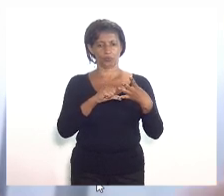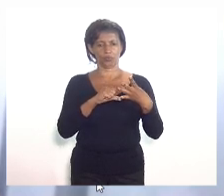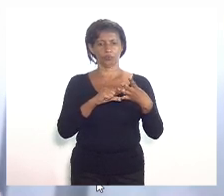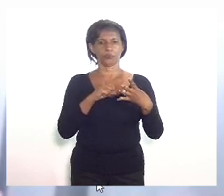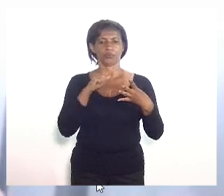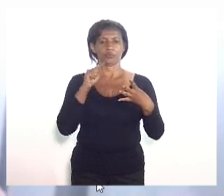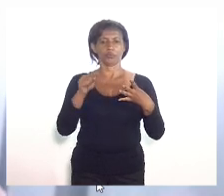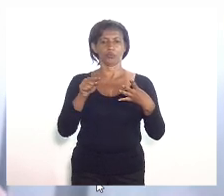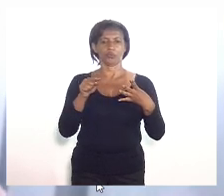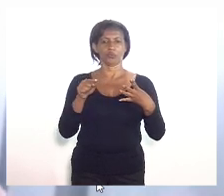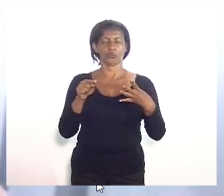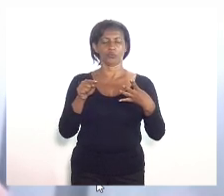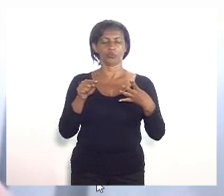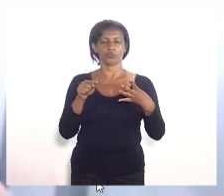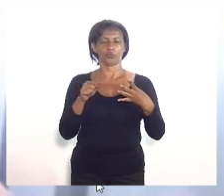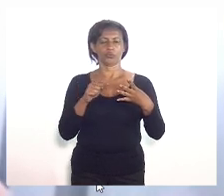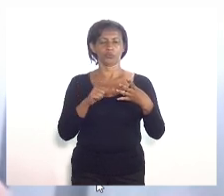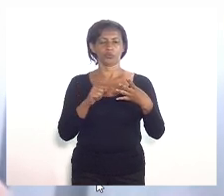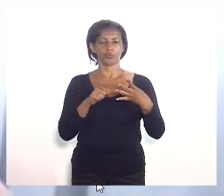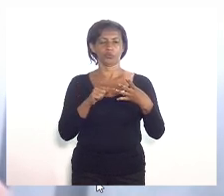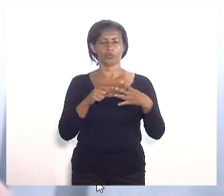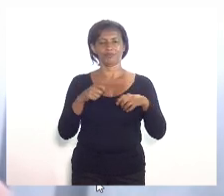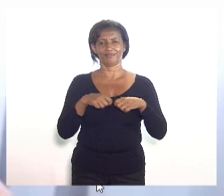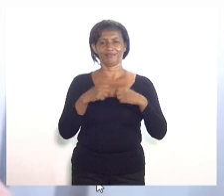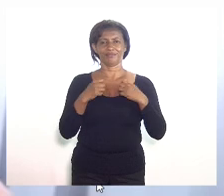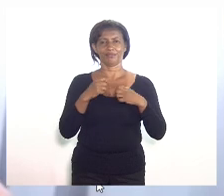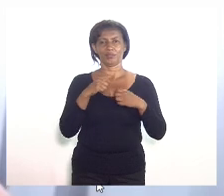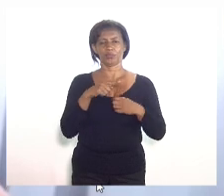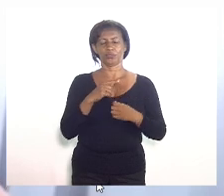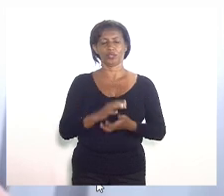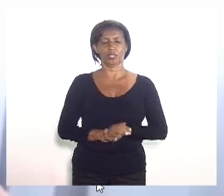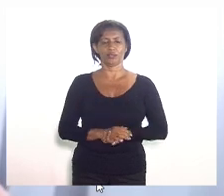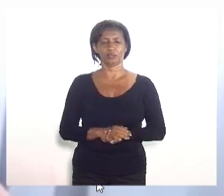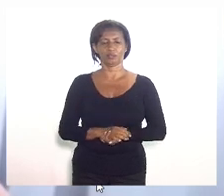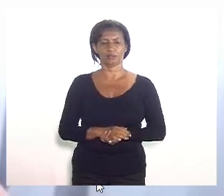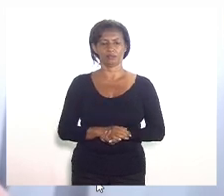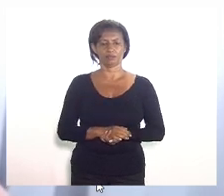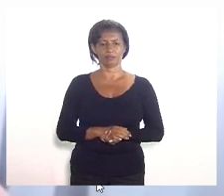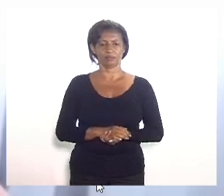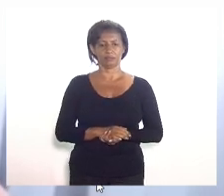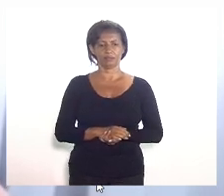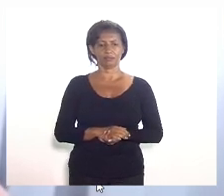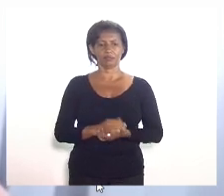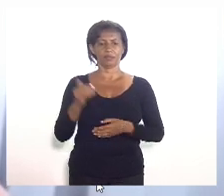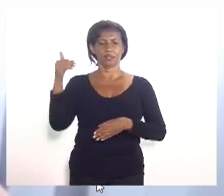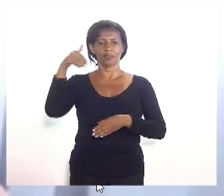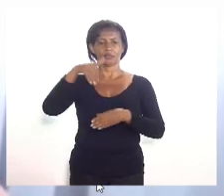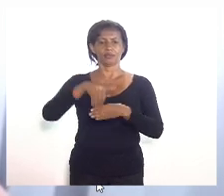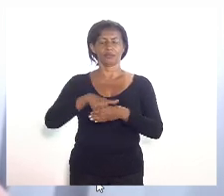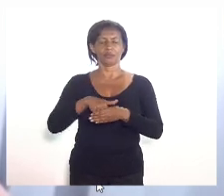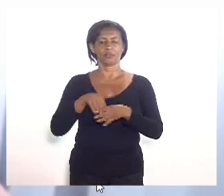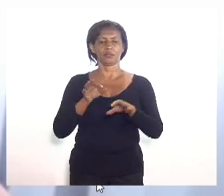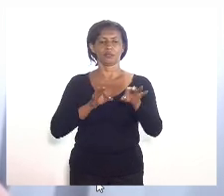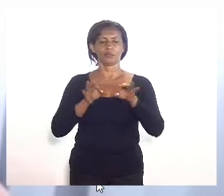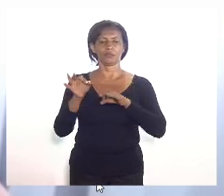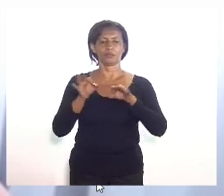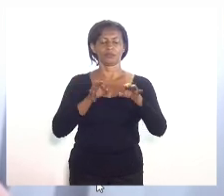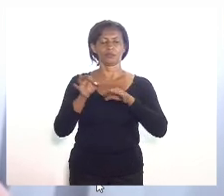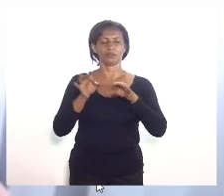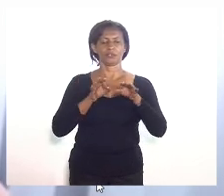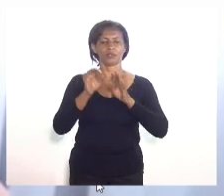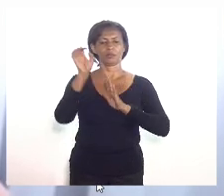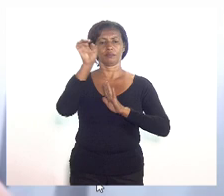solicitação do destaque. Portanto, está prejudicado o destaque. Em votação, o projeto assim emendado.